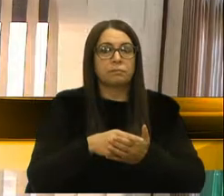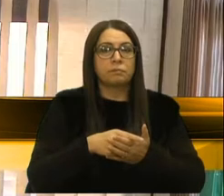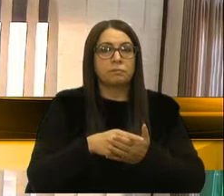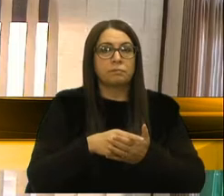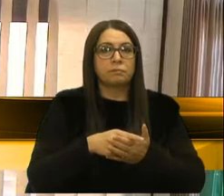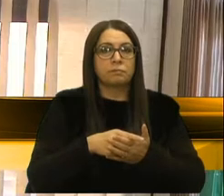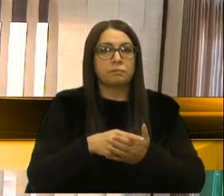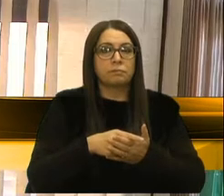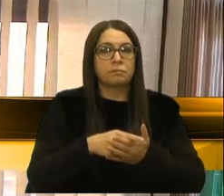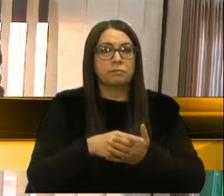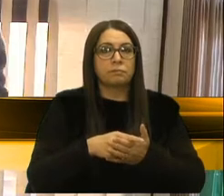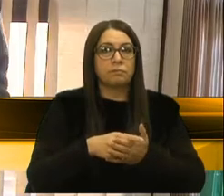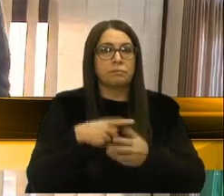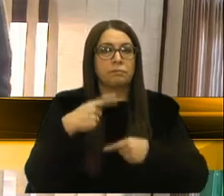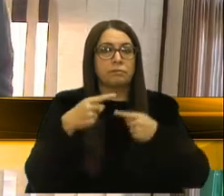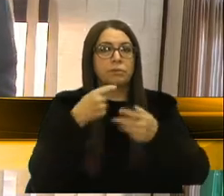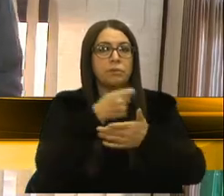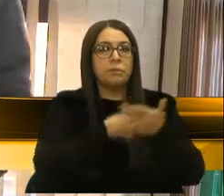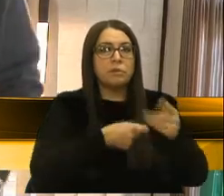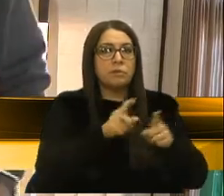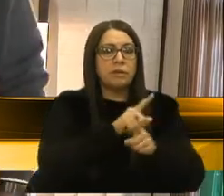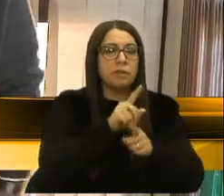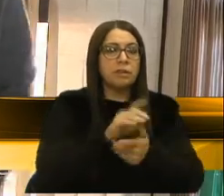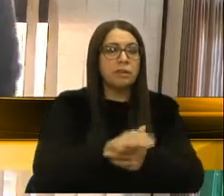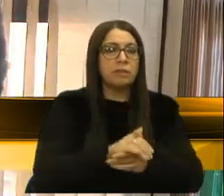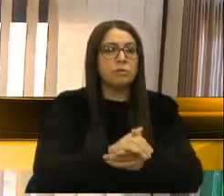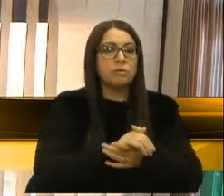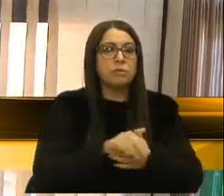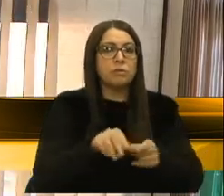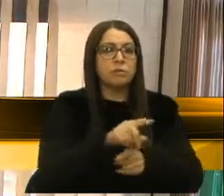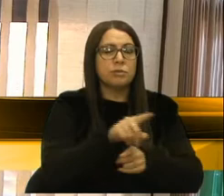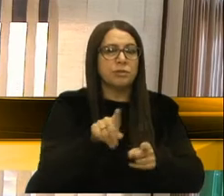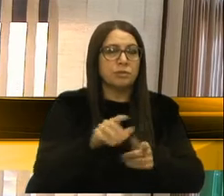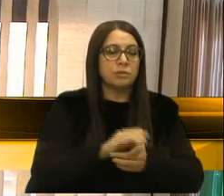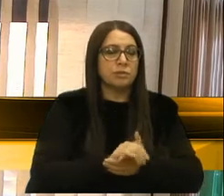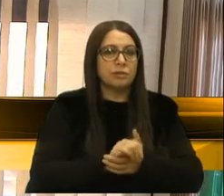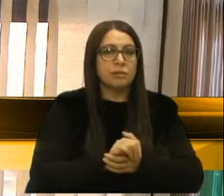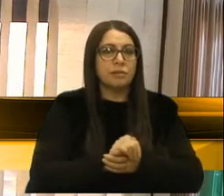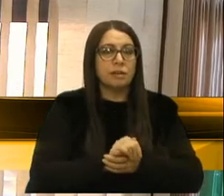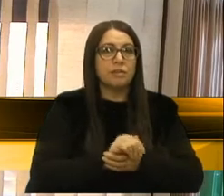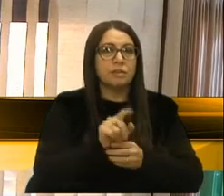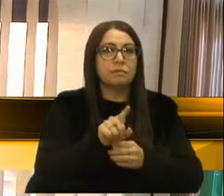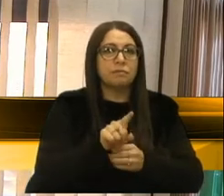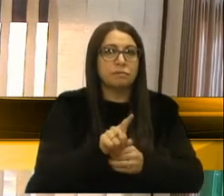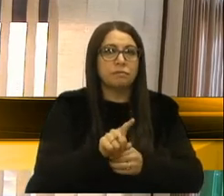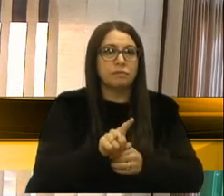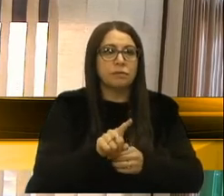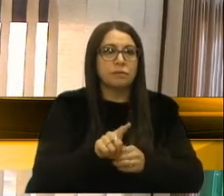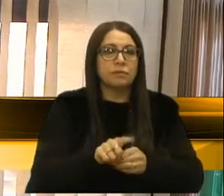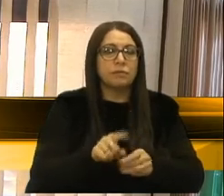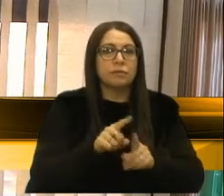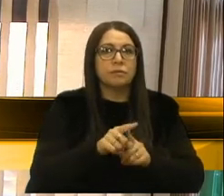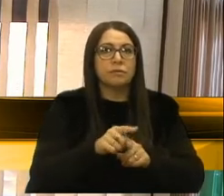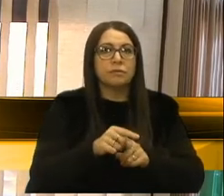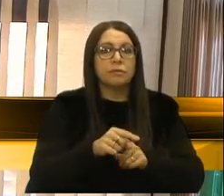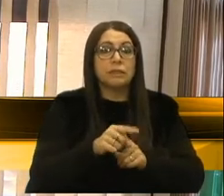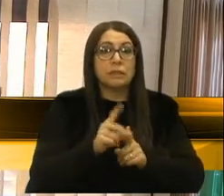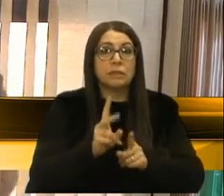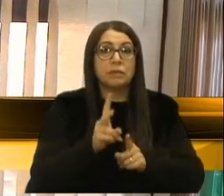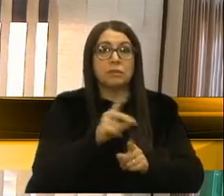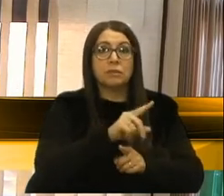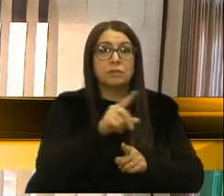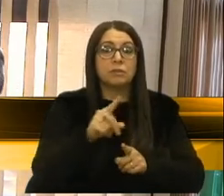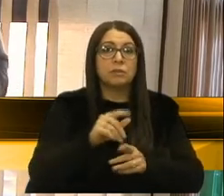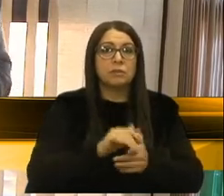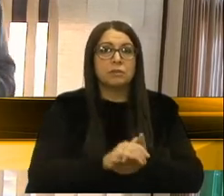dessa prorrogação, desse concurso, e que é um instrumento legal quando se faz um concurso, a prorrogativa é justamente